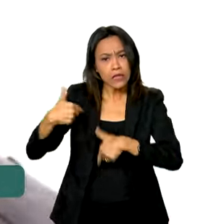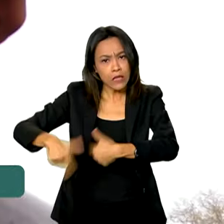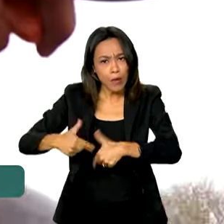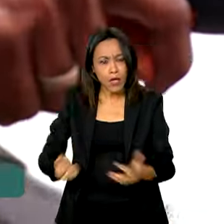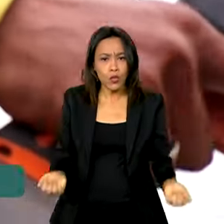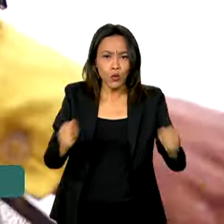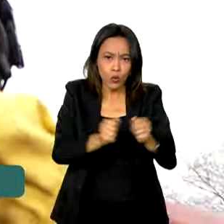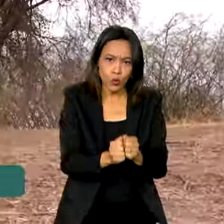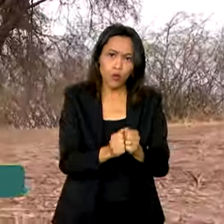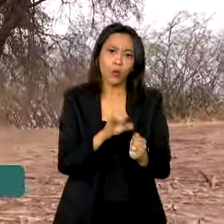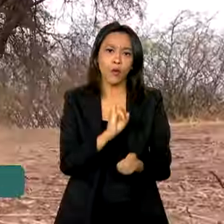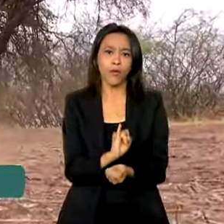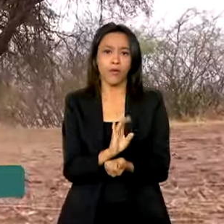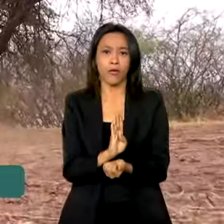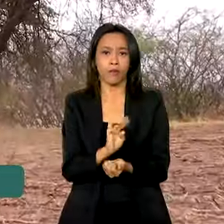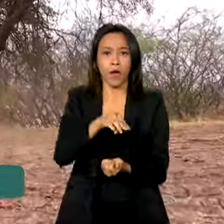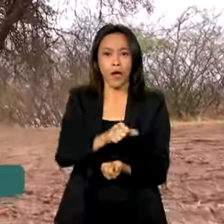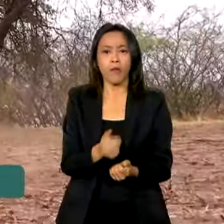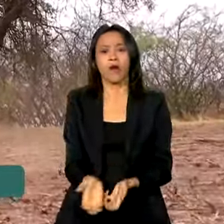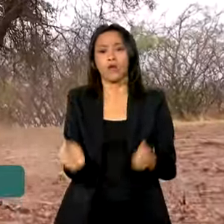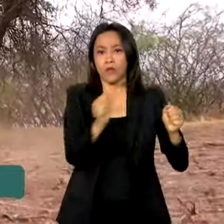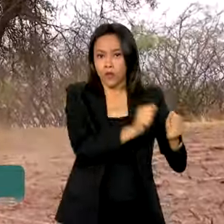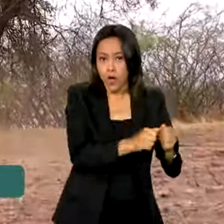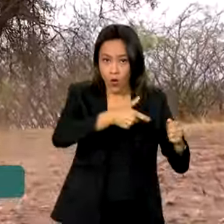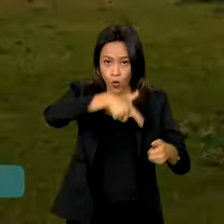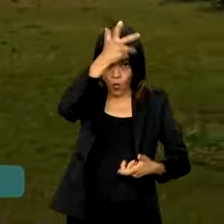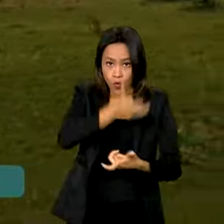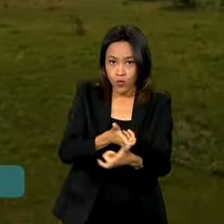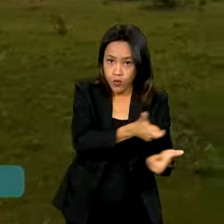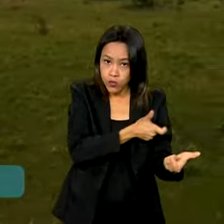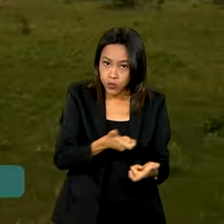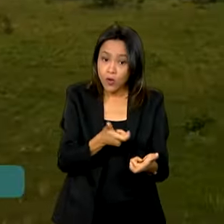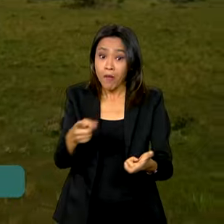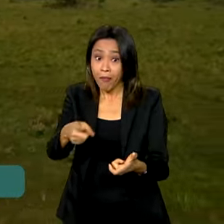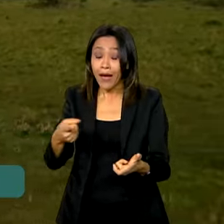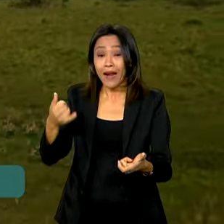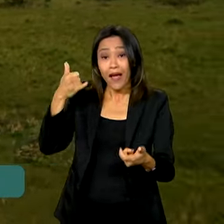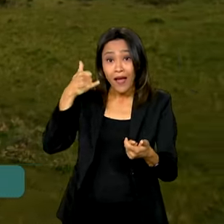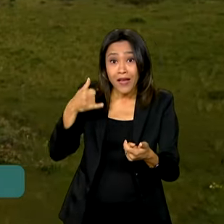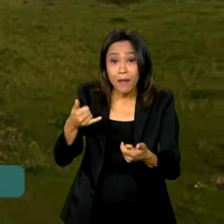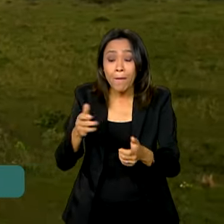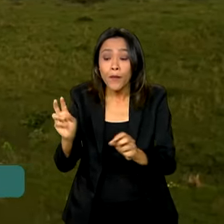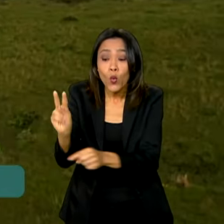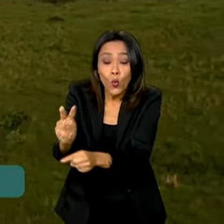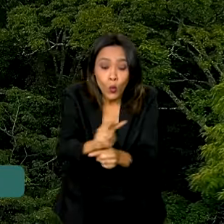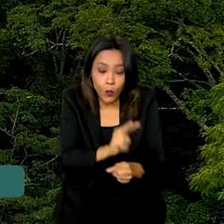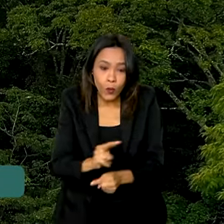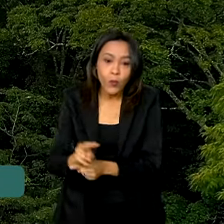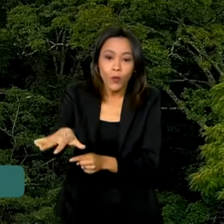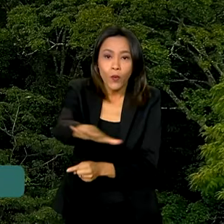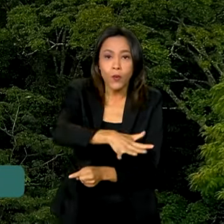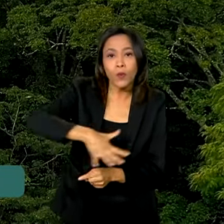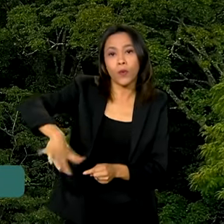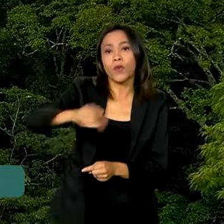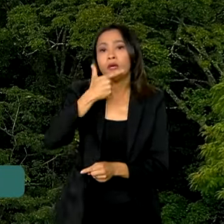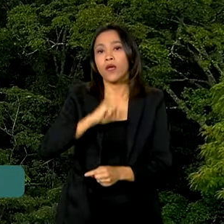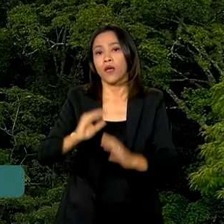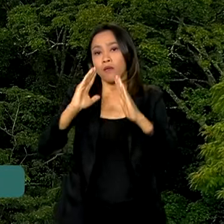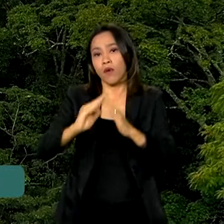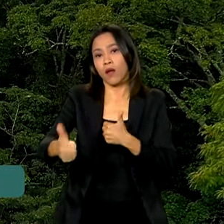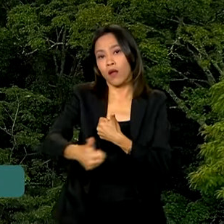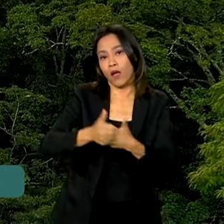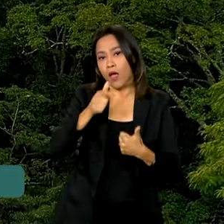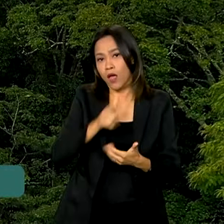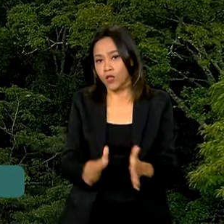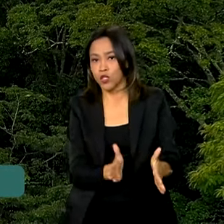IBAMA e Corpo de Bombeiros Militar para controlar os incêndios e proteger as comunidades ribeirinhas. Com